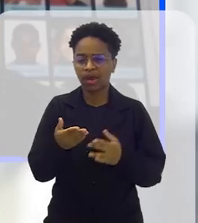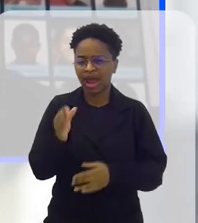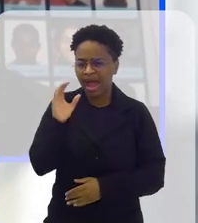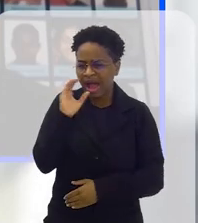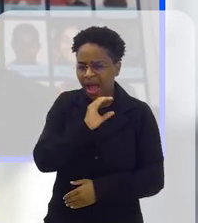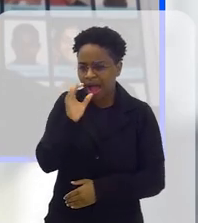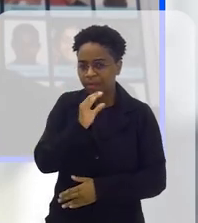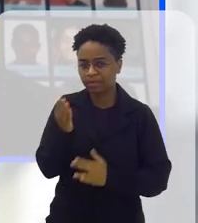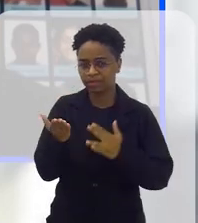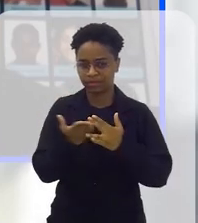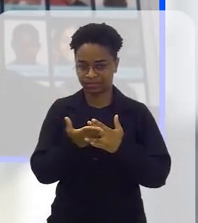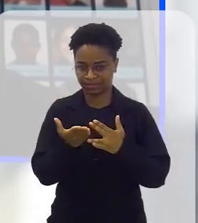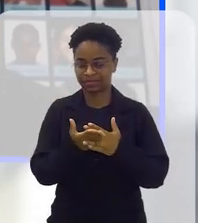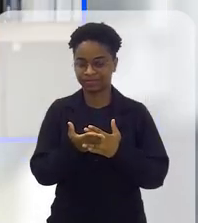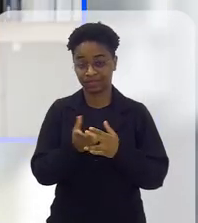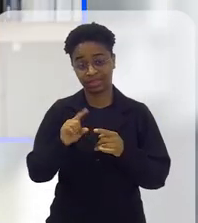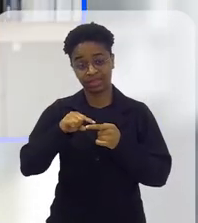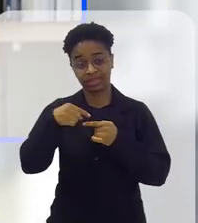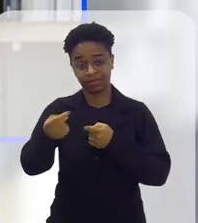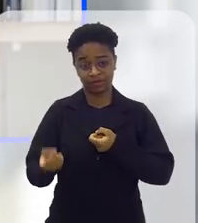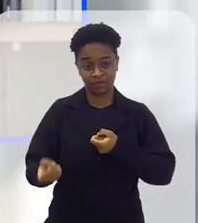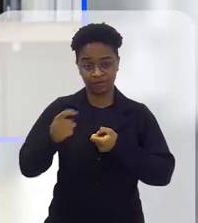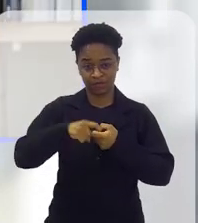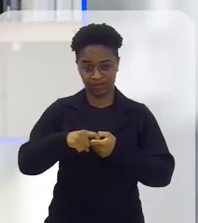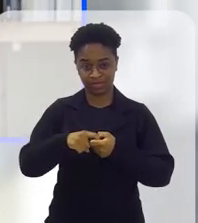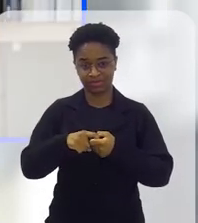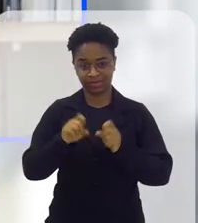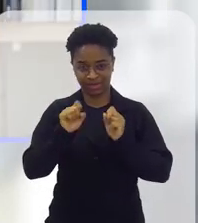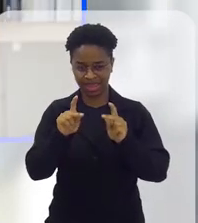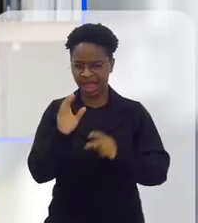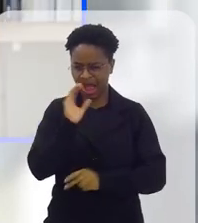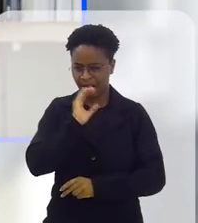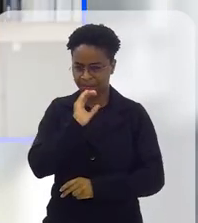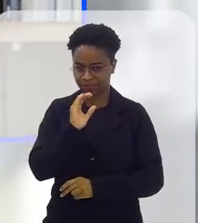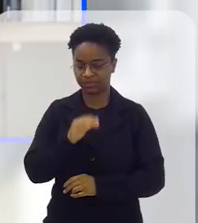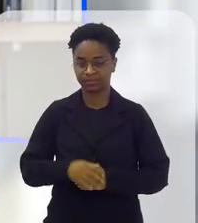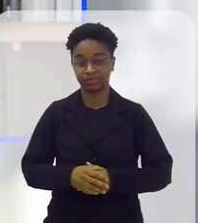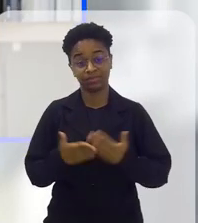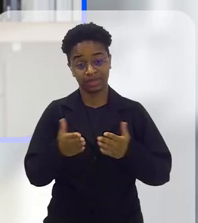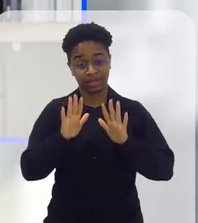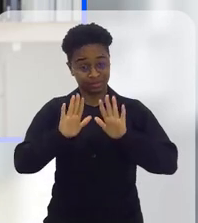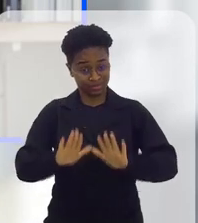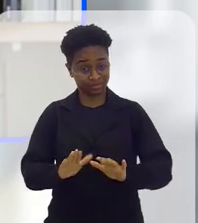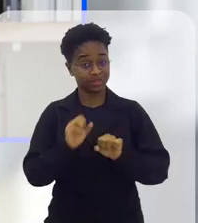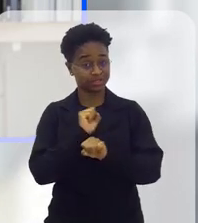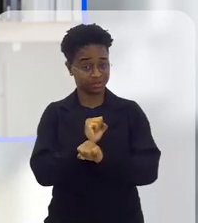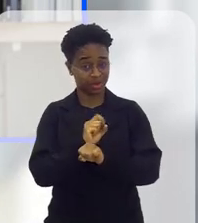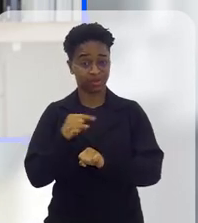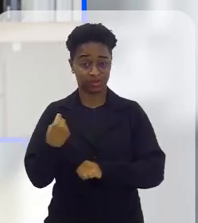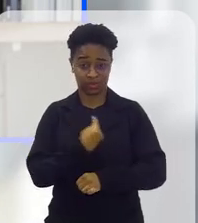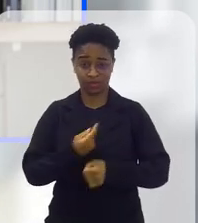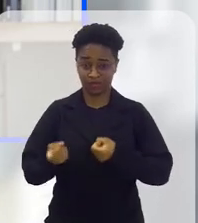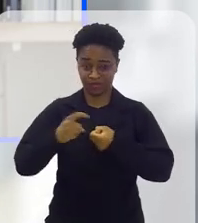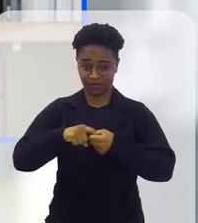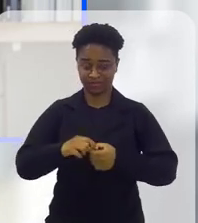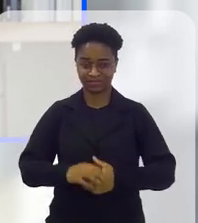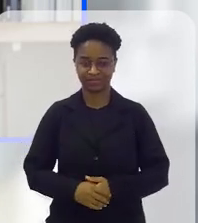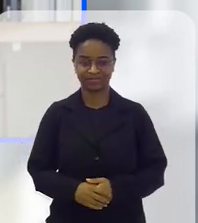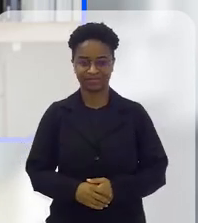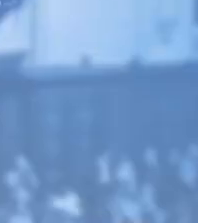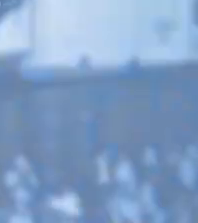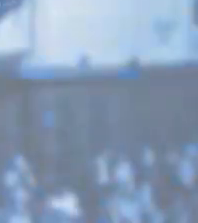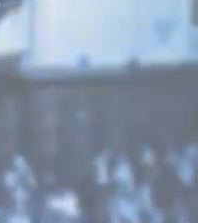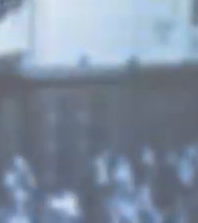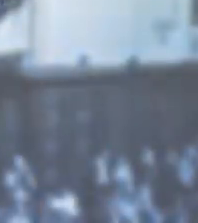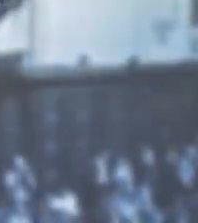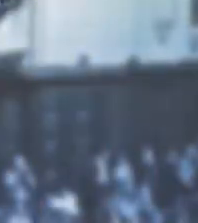vai para um pequeno intervalo e a gente volta já já. É uma pequena pausa, por isso não sai daí que a gente está te esperando.